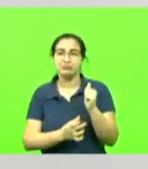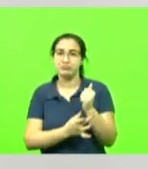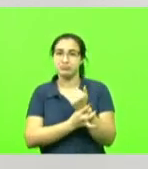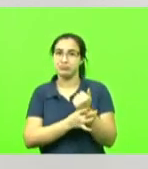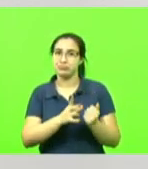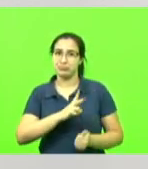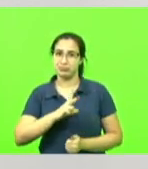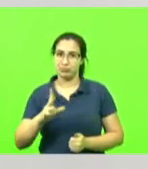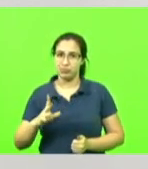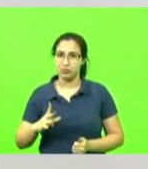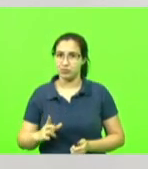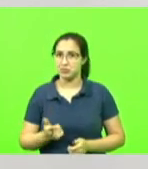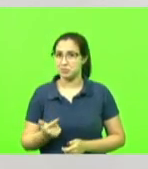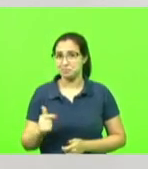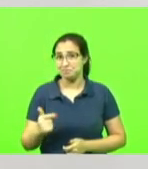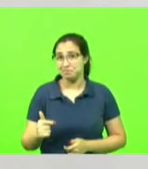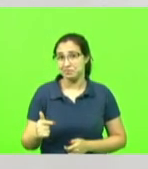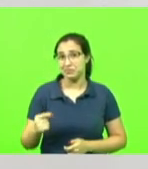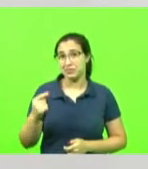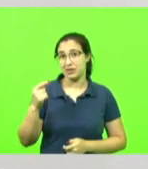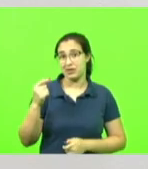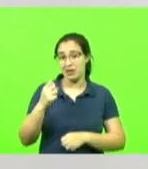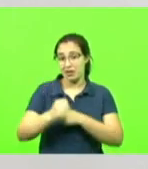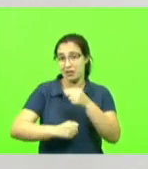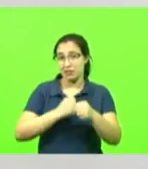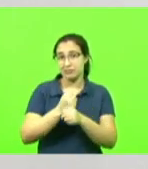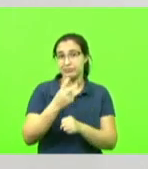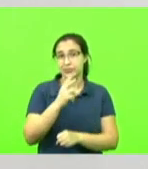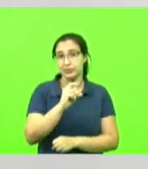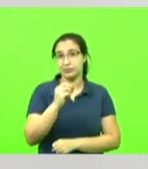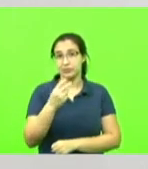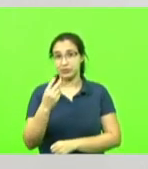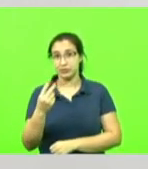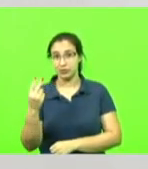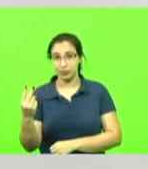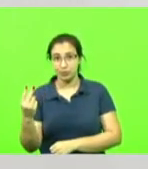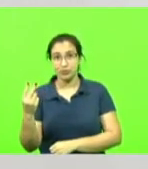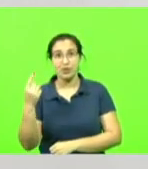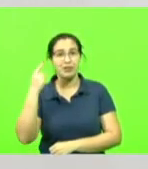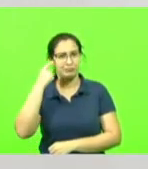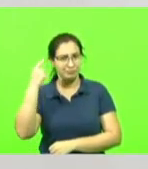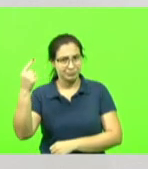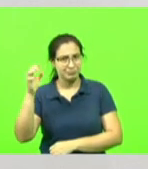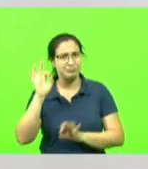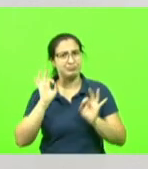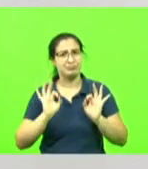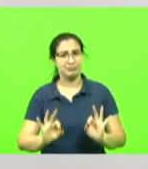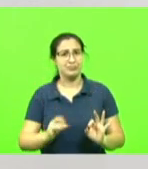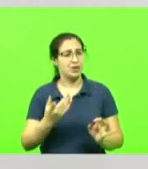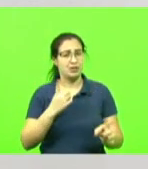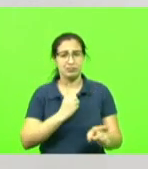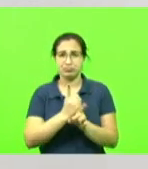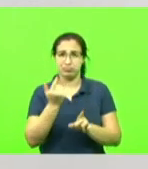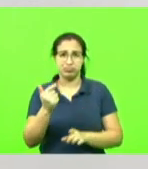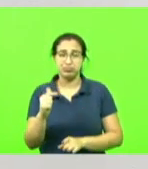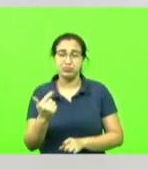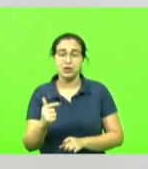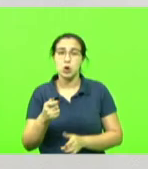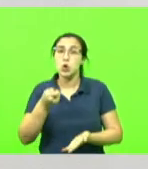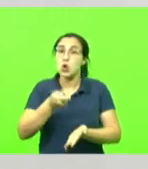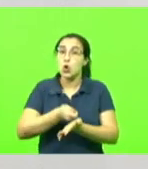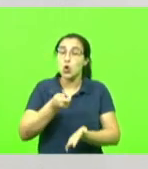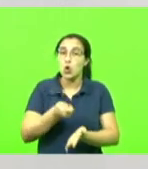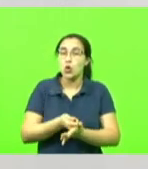lembrado isso em 2022. Ele não encontra. Mas, essa obrigação, ele ter